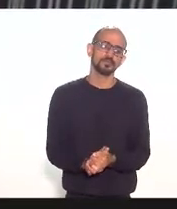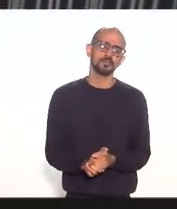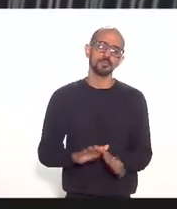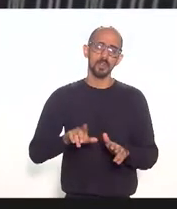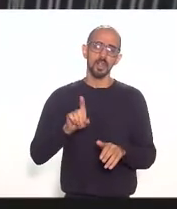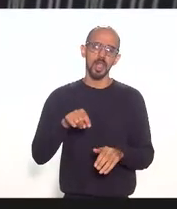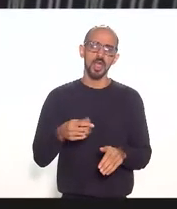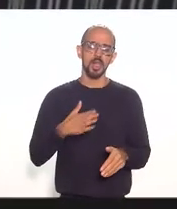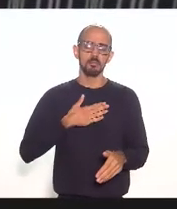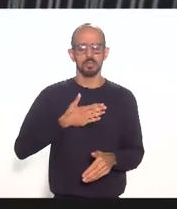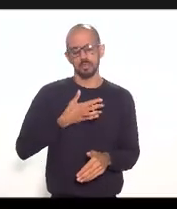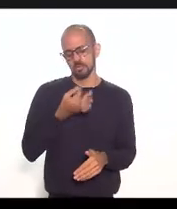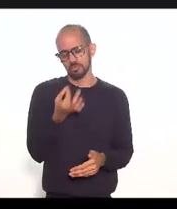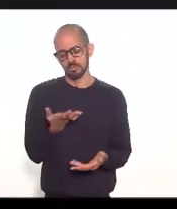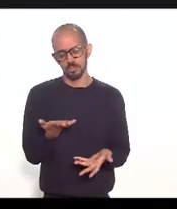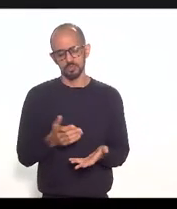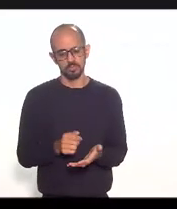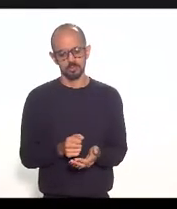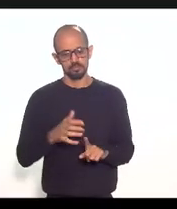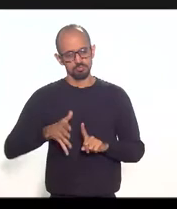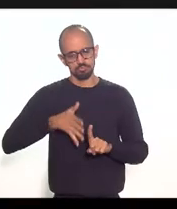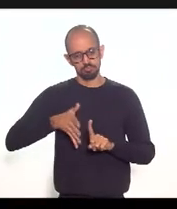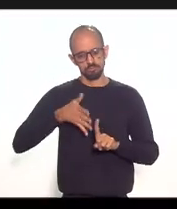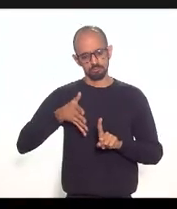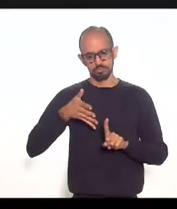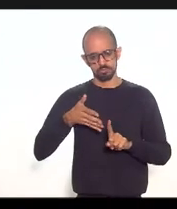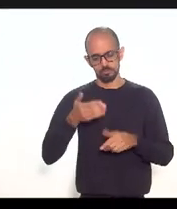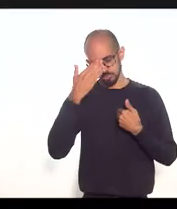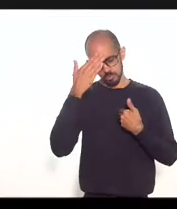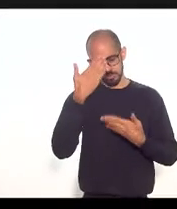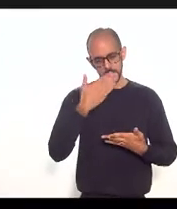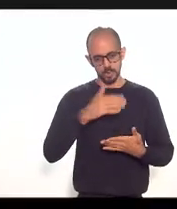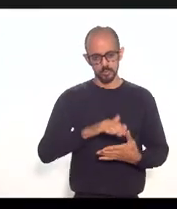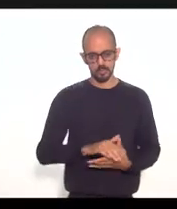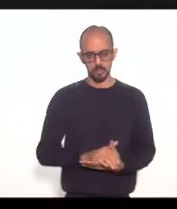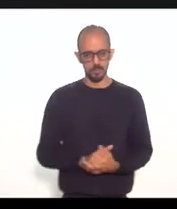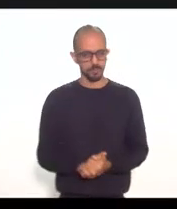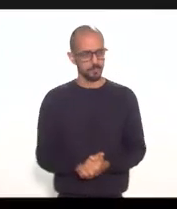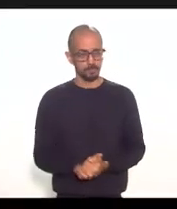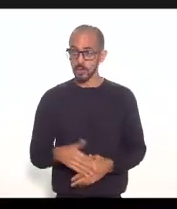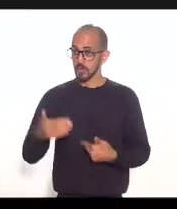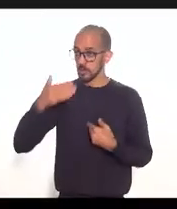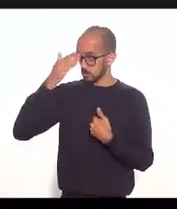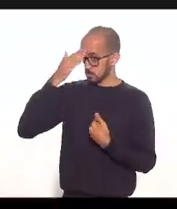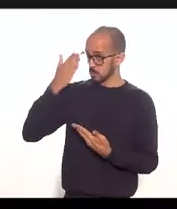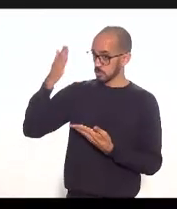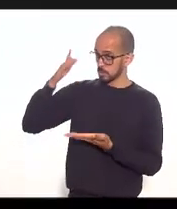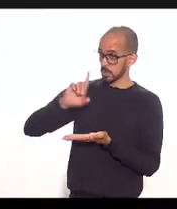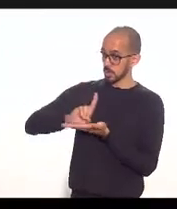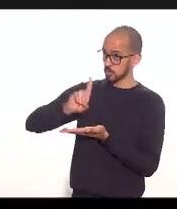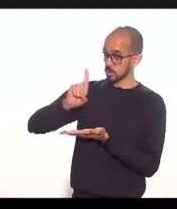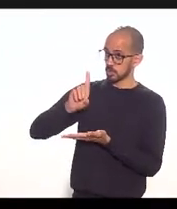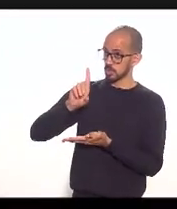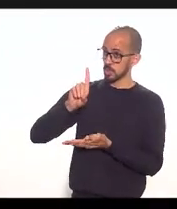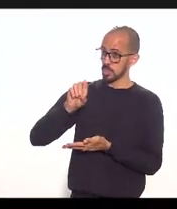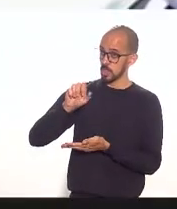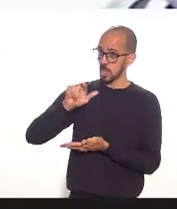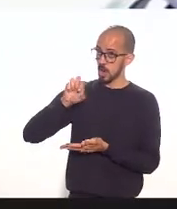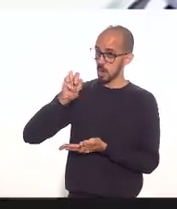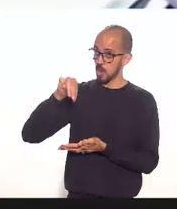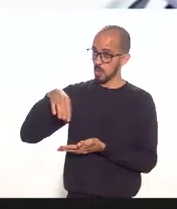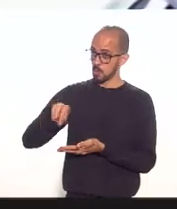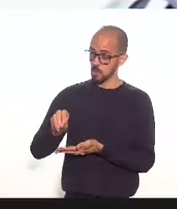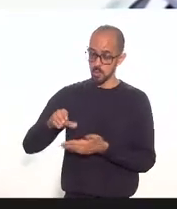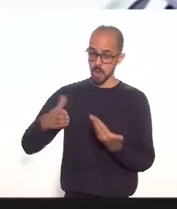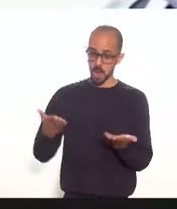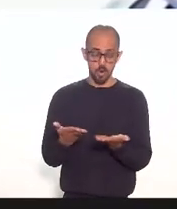isso que eu tinha a falar muito obrigado obrigado senhor doutor Delmo Pinho queria ouvir